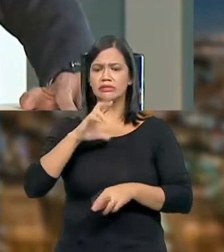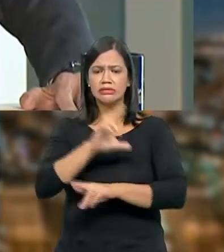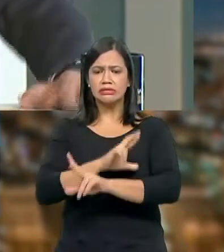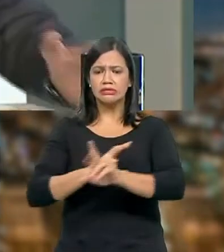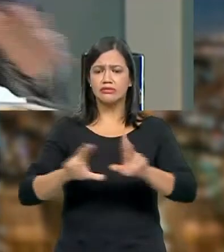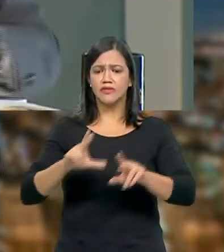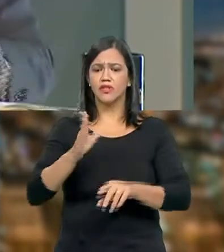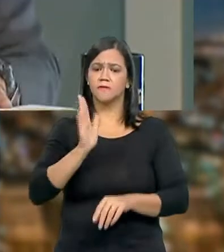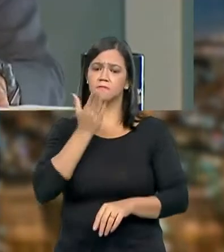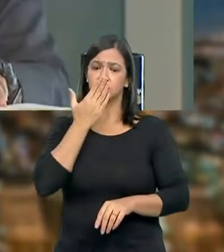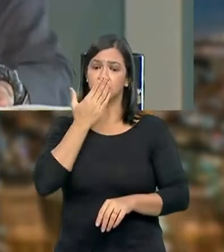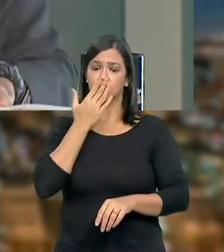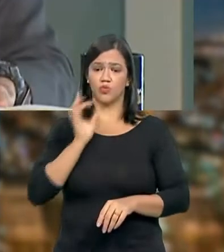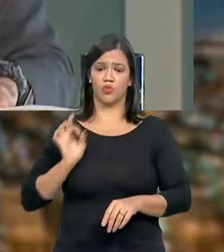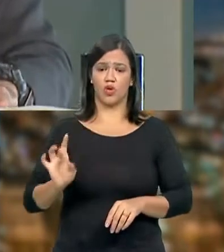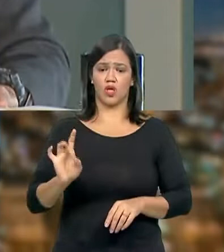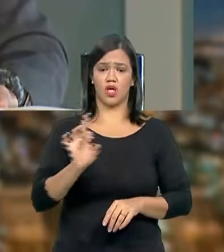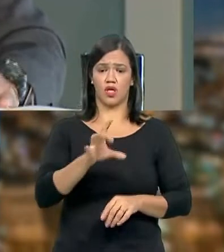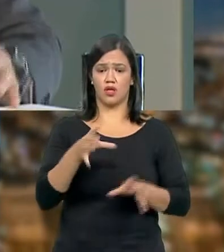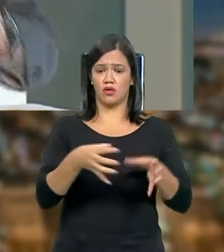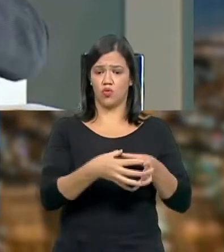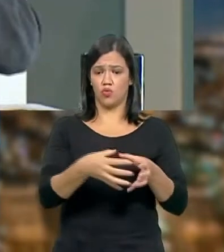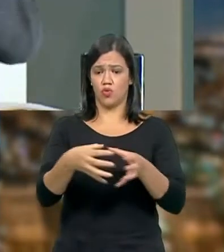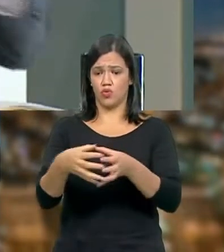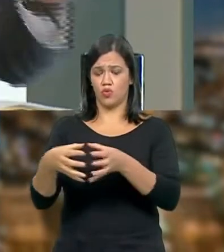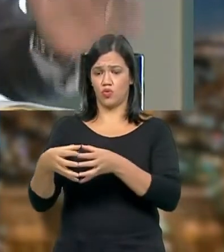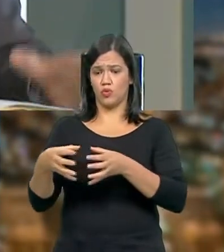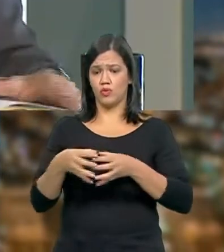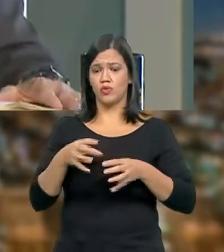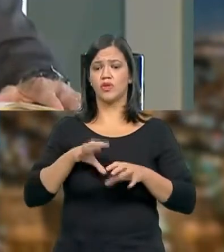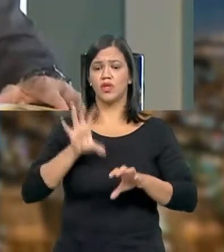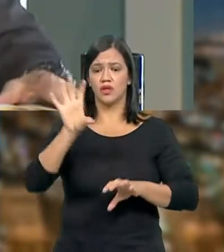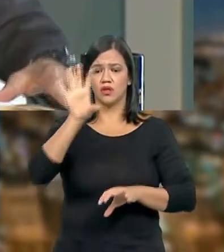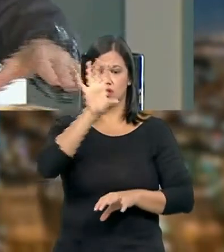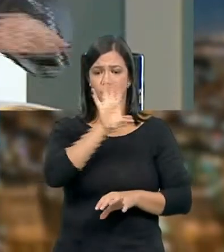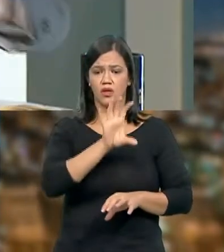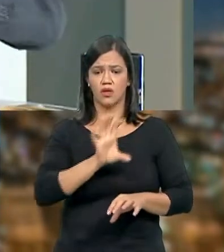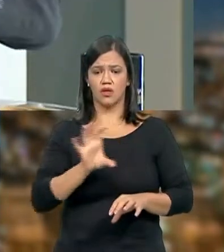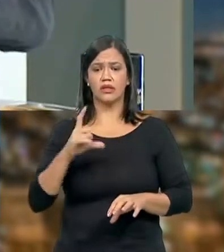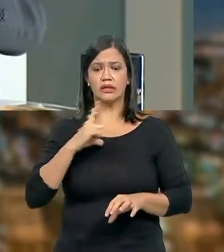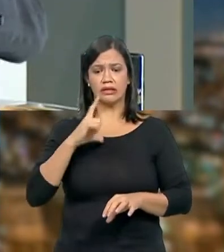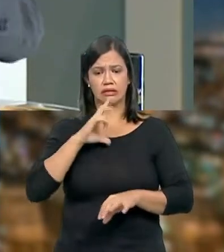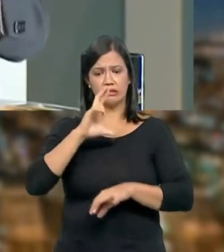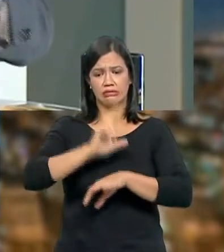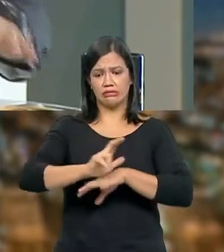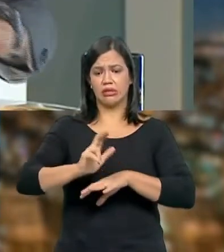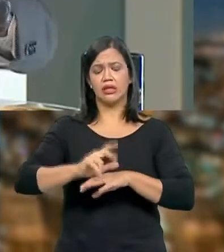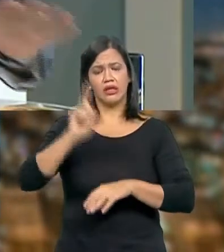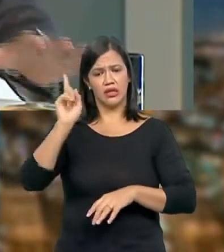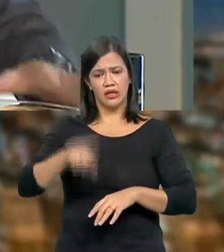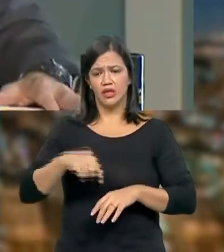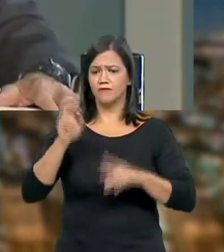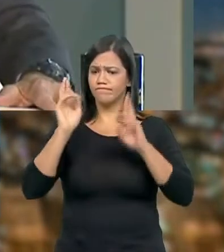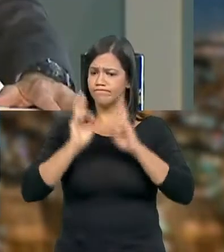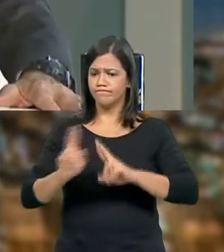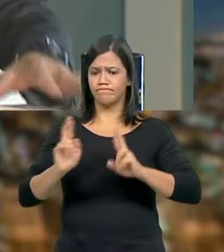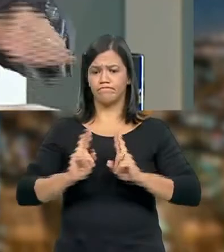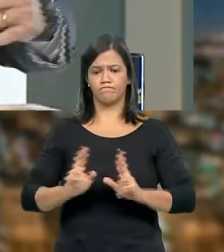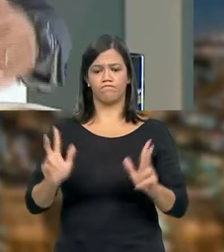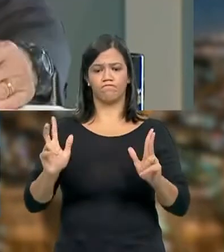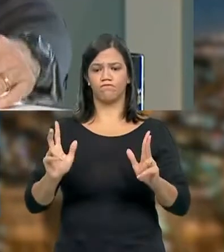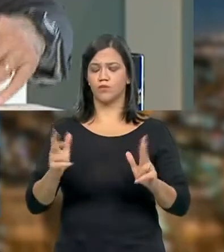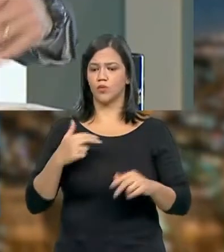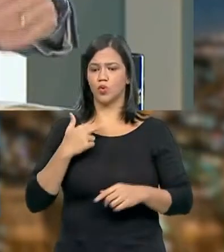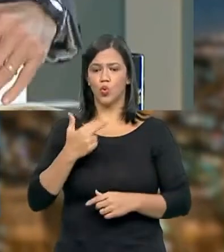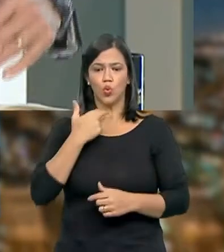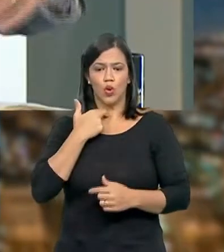diferentes entre elas. Nós temos as nossas regiões, elas são flagrantemente diferentes. Não